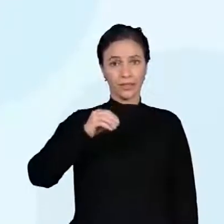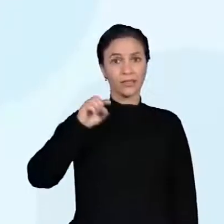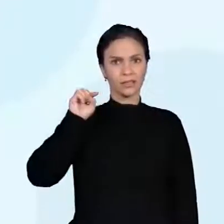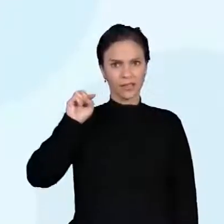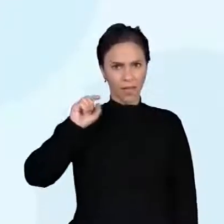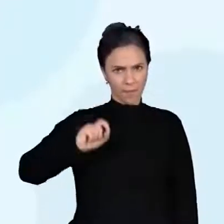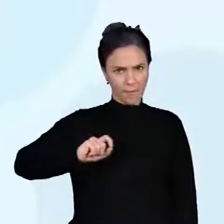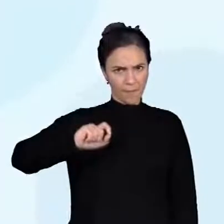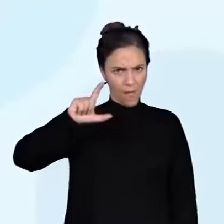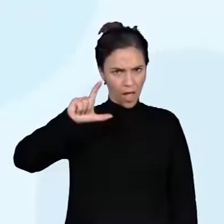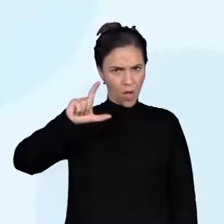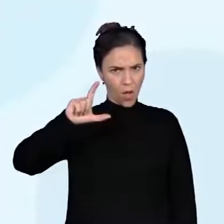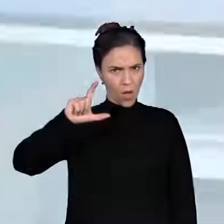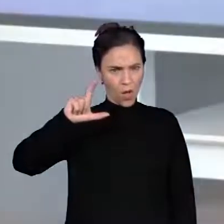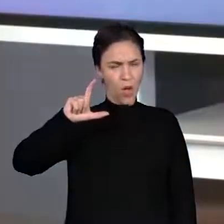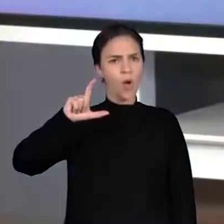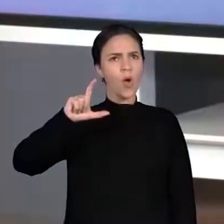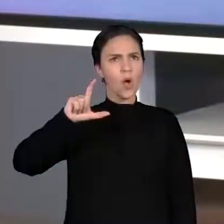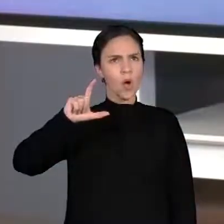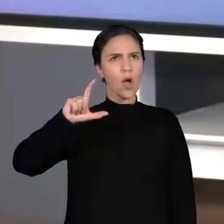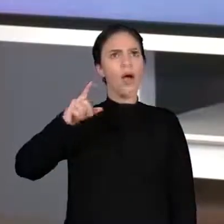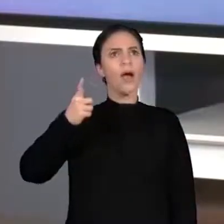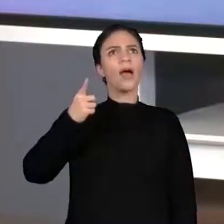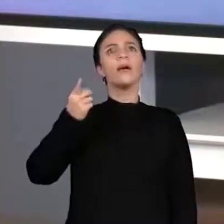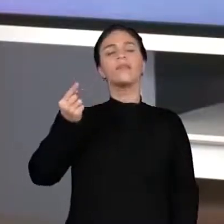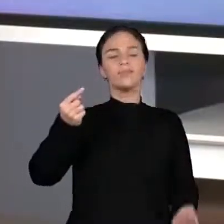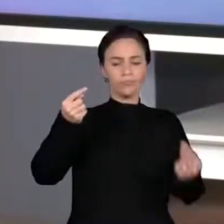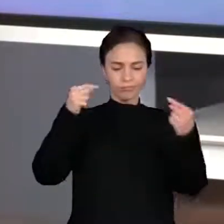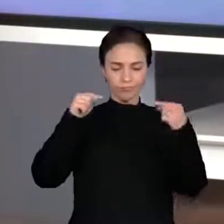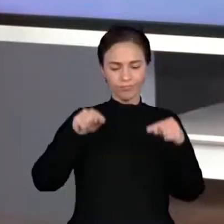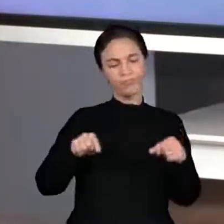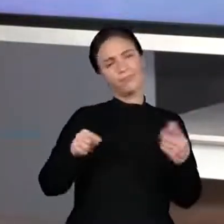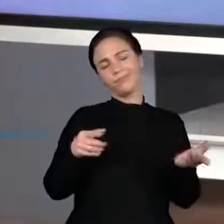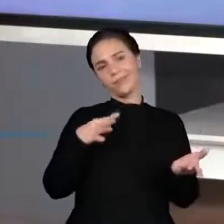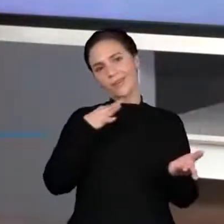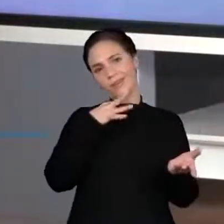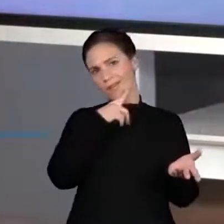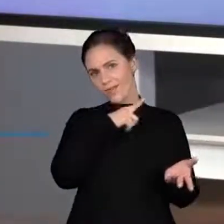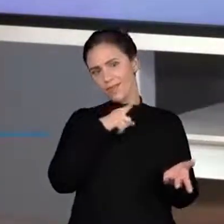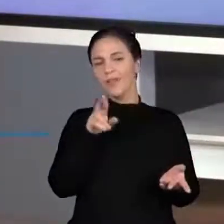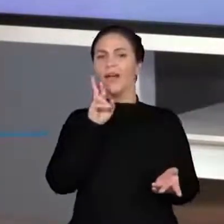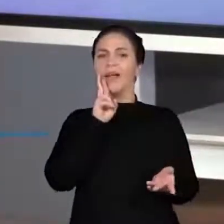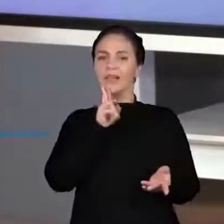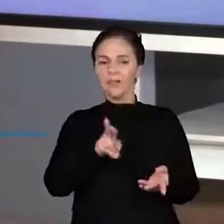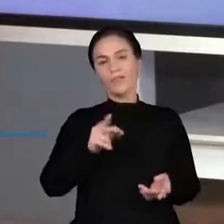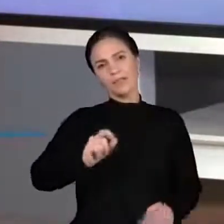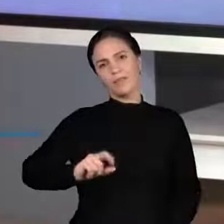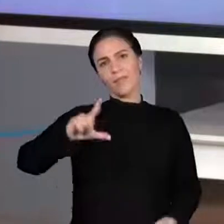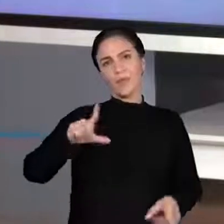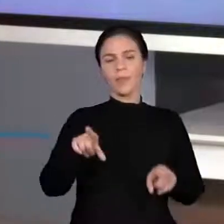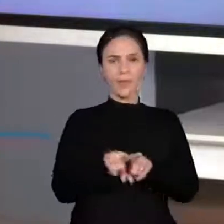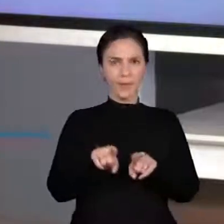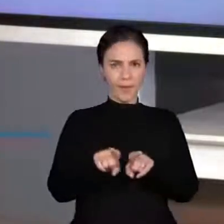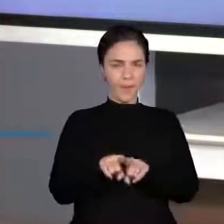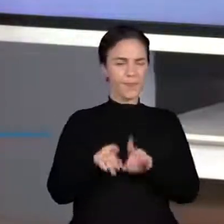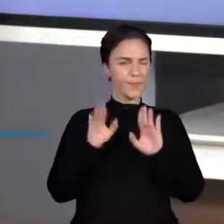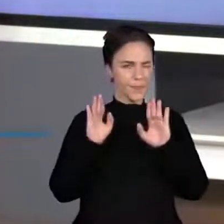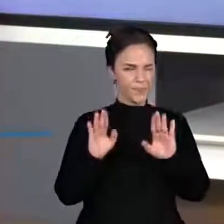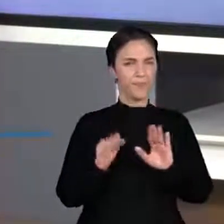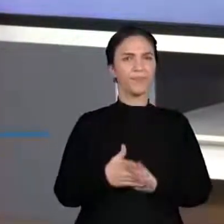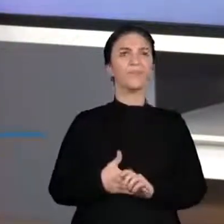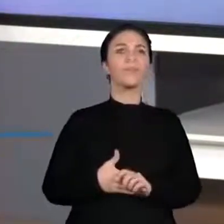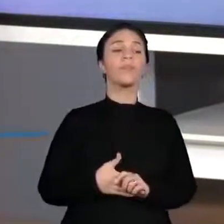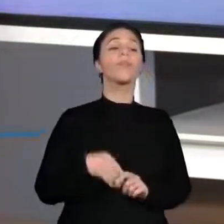ele vai te dar, claro que no final, um resultado maior. Nós vamos ter situações aí no livro onde o resultado é